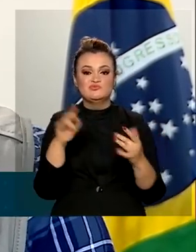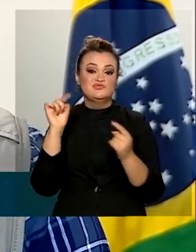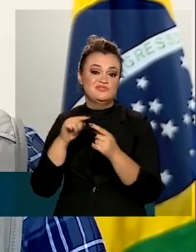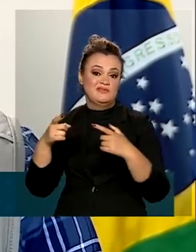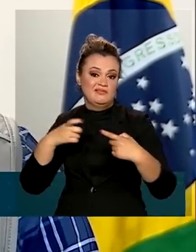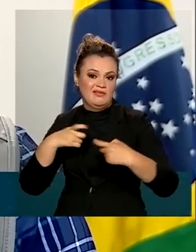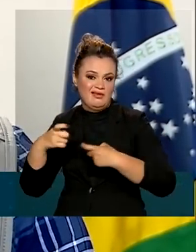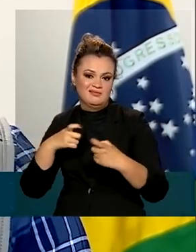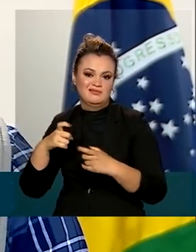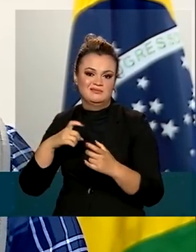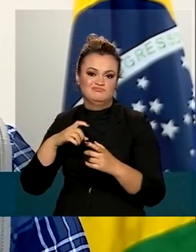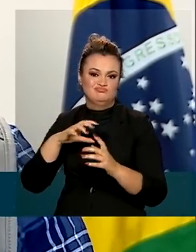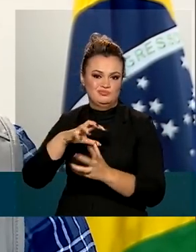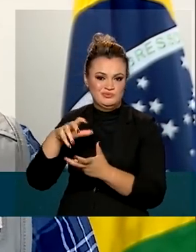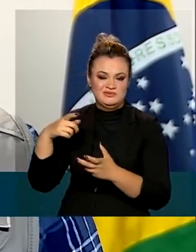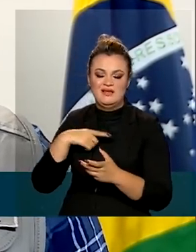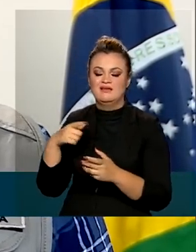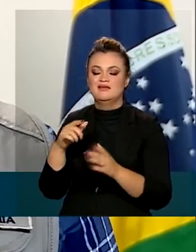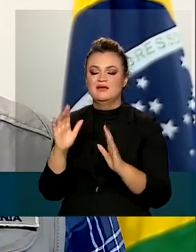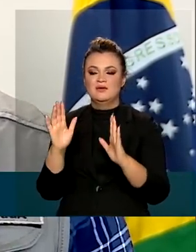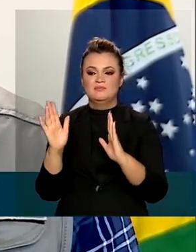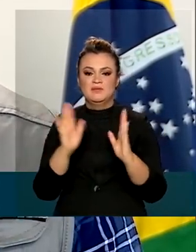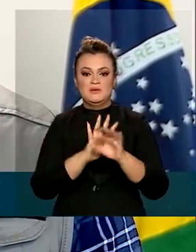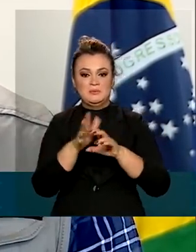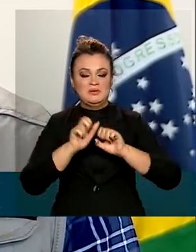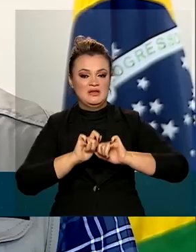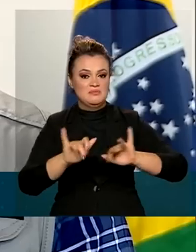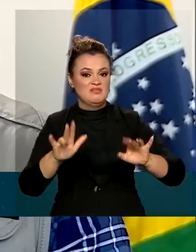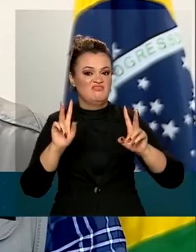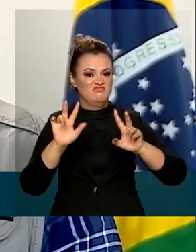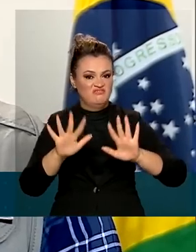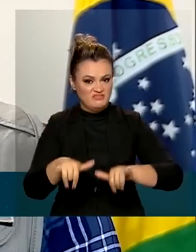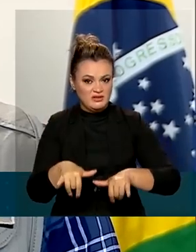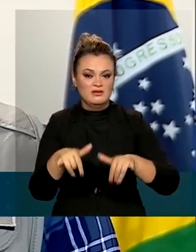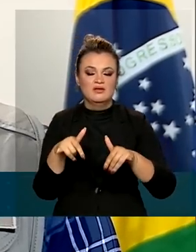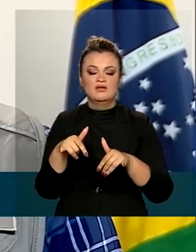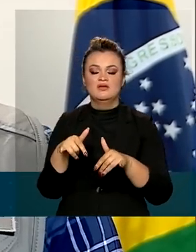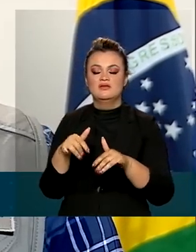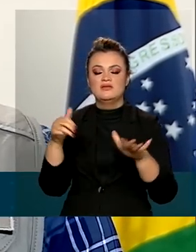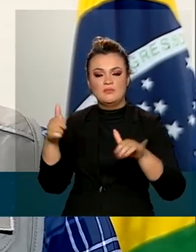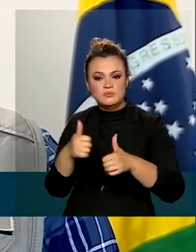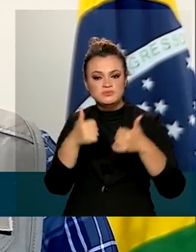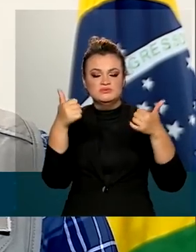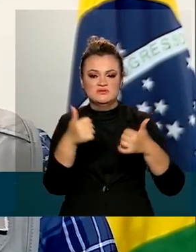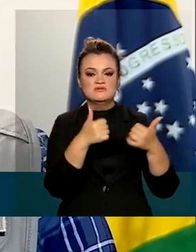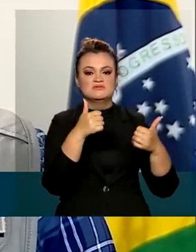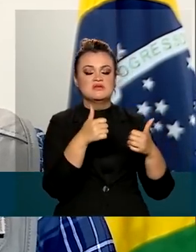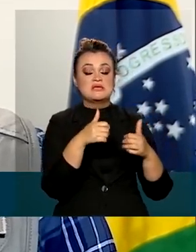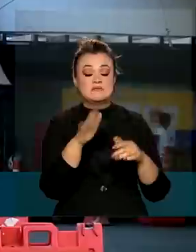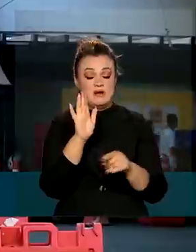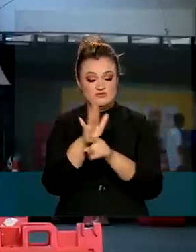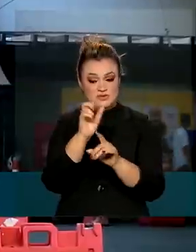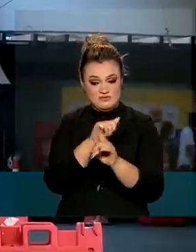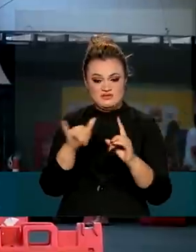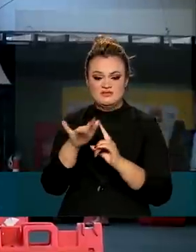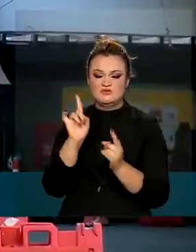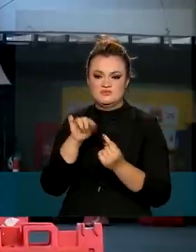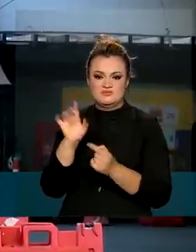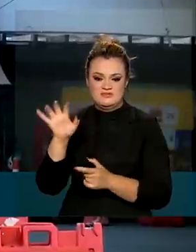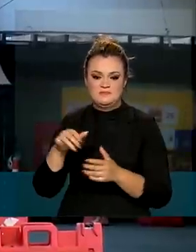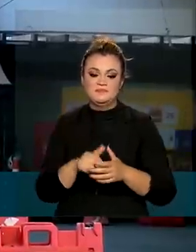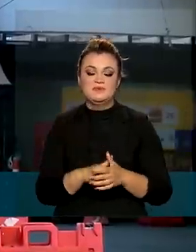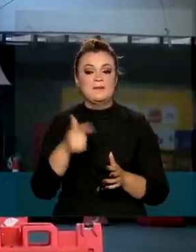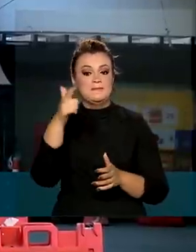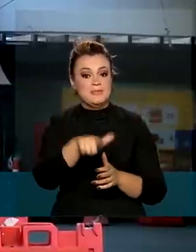que o mundo está vivendo, pós-pandemia, e a recuperação social é um objetivo. O texto